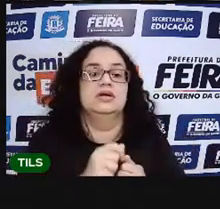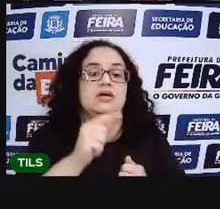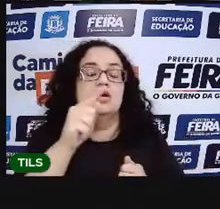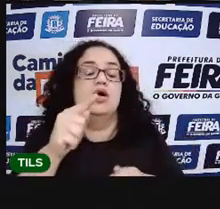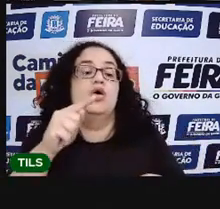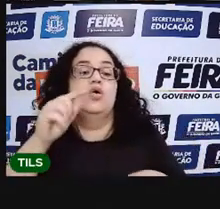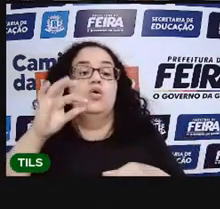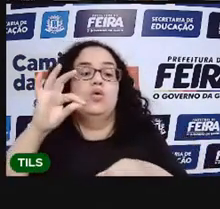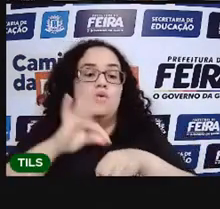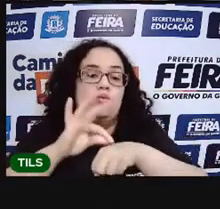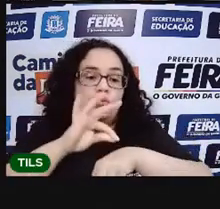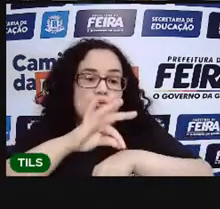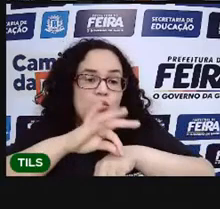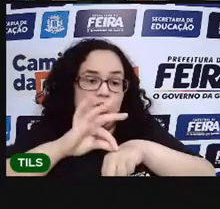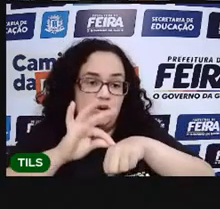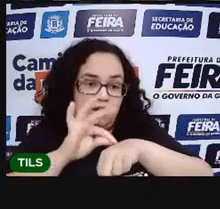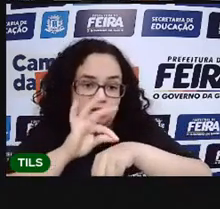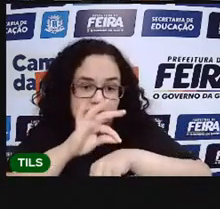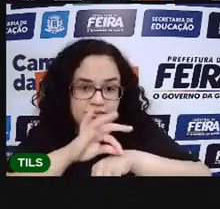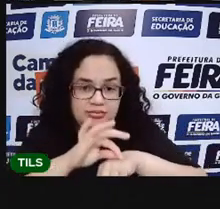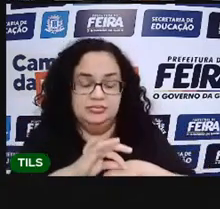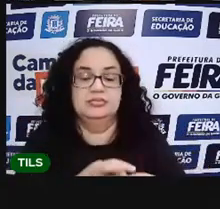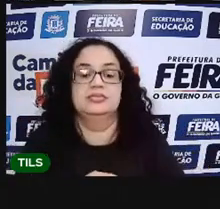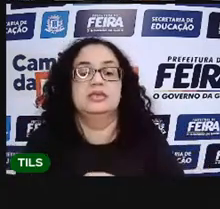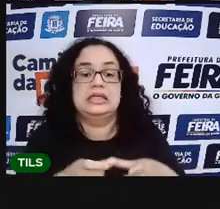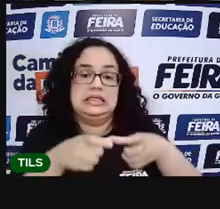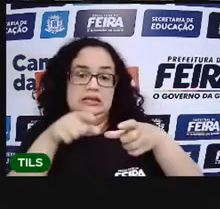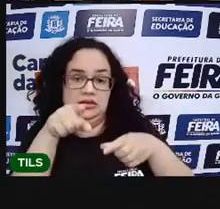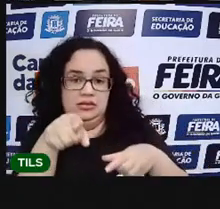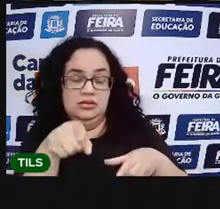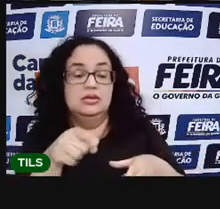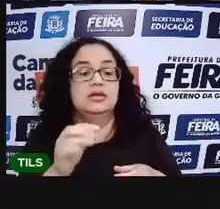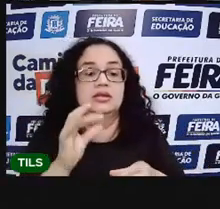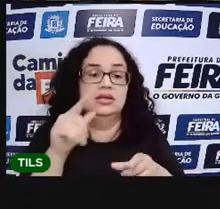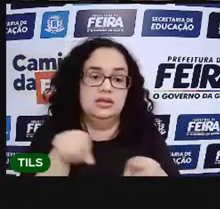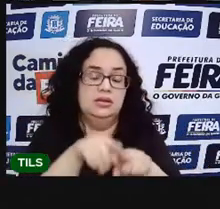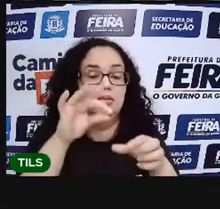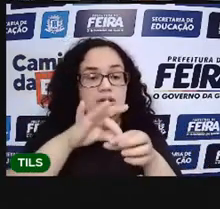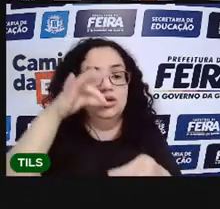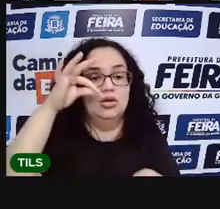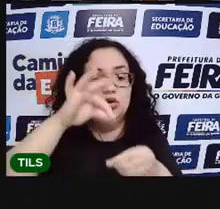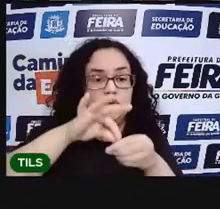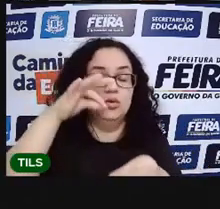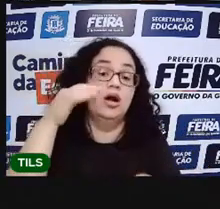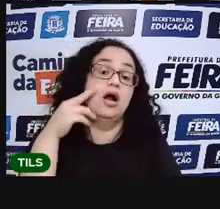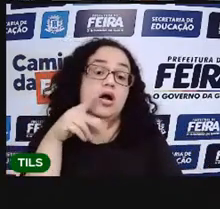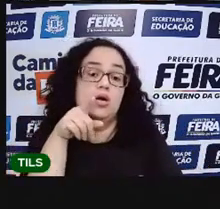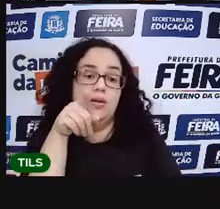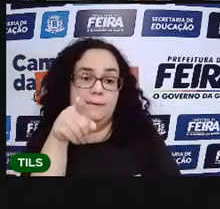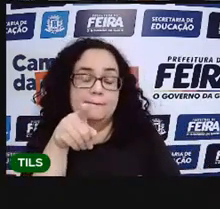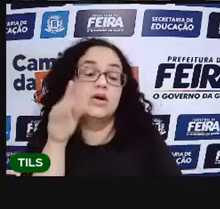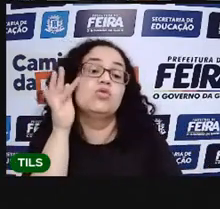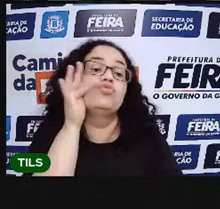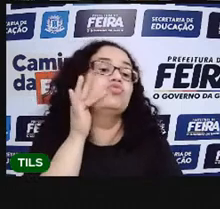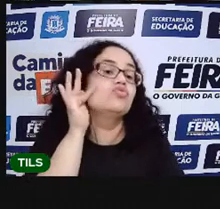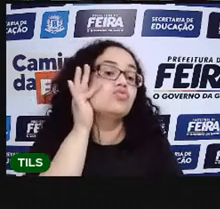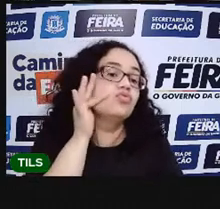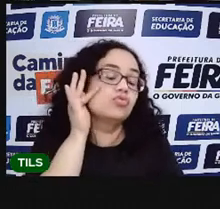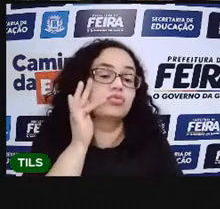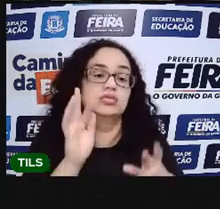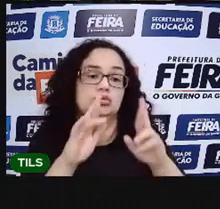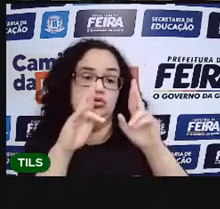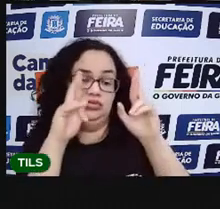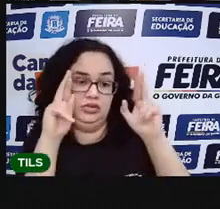o morango, a cereja e a uva. Observe que são frutas diferentes.